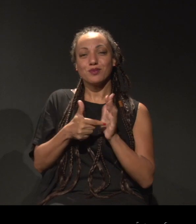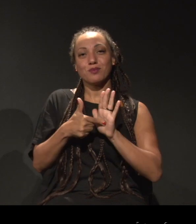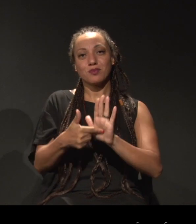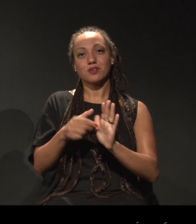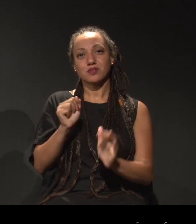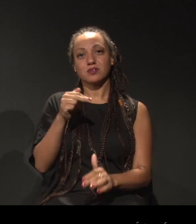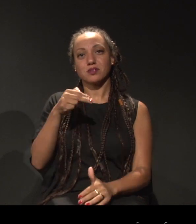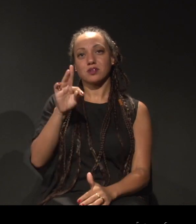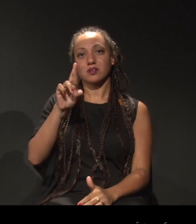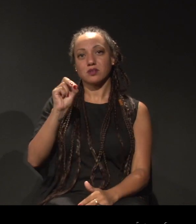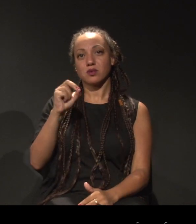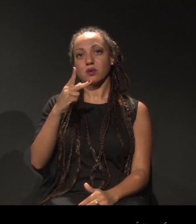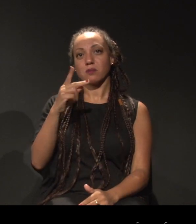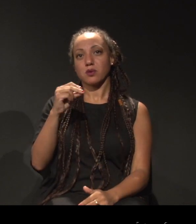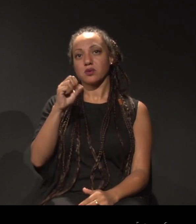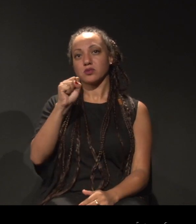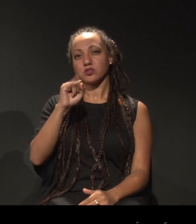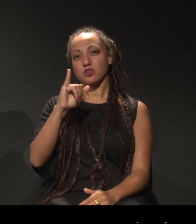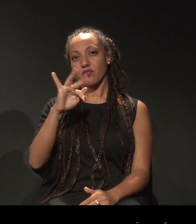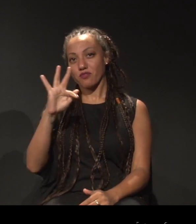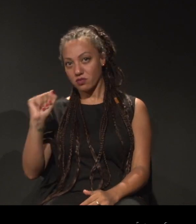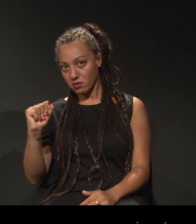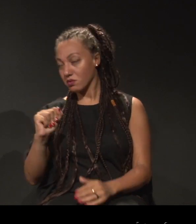Como é que eu posso passar aqui, gente?